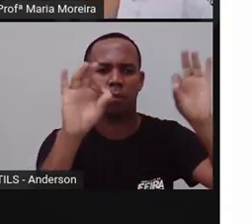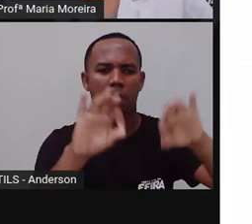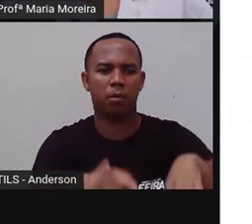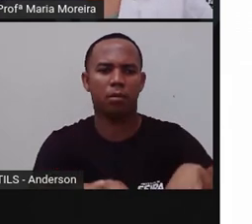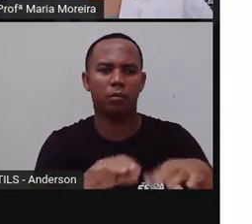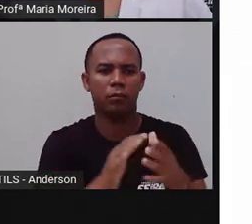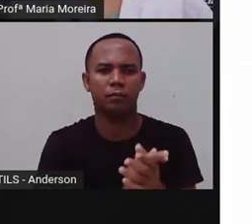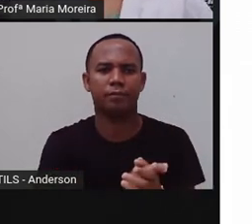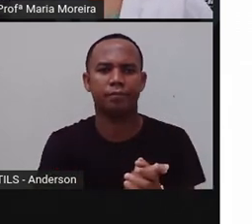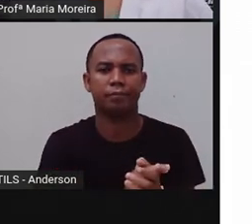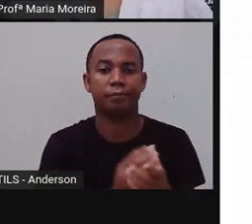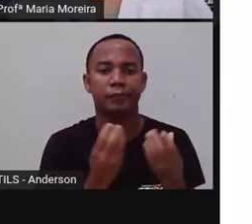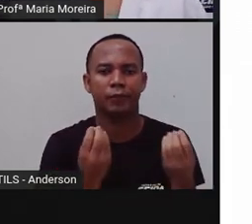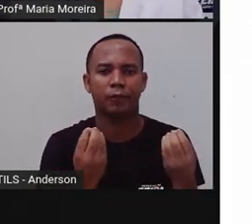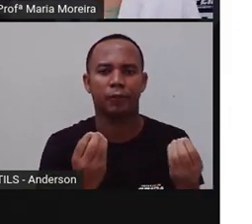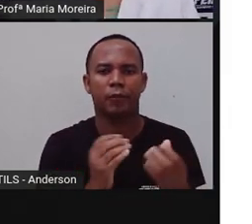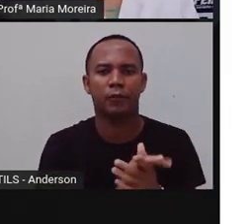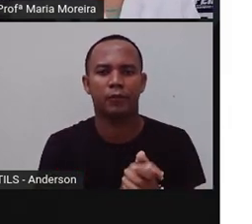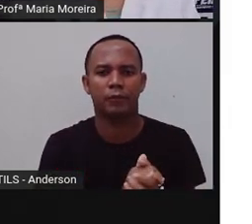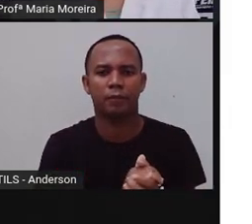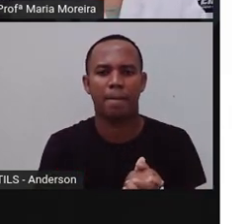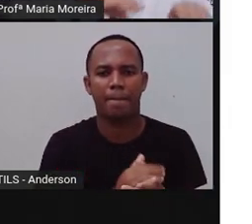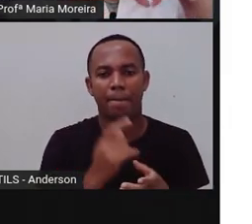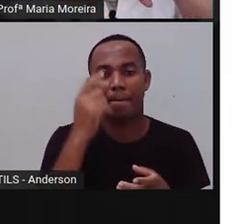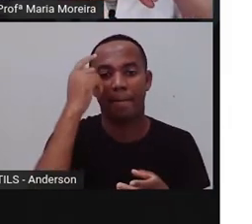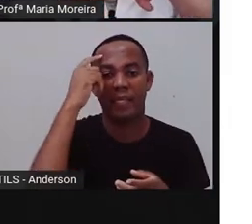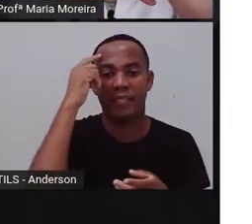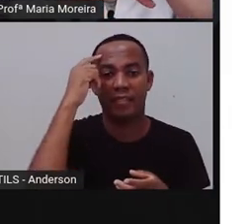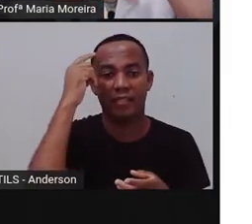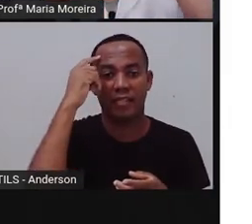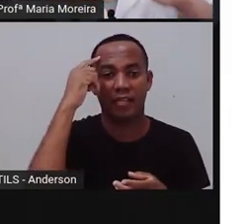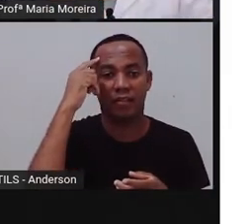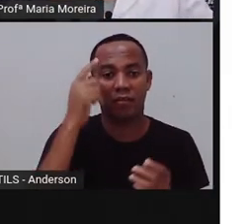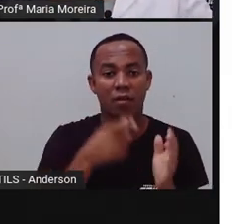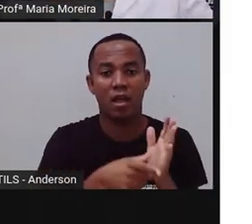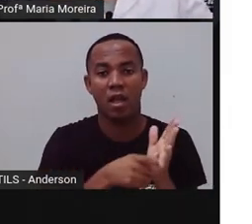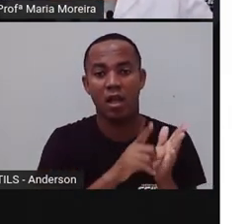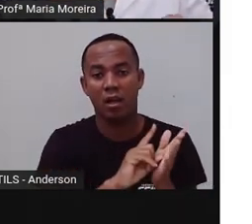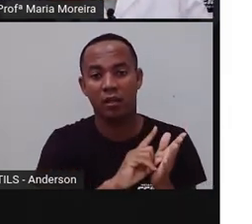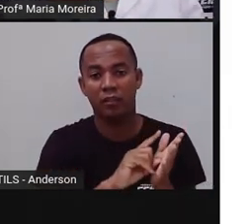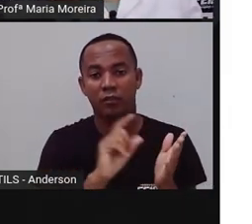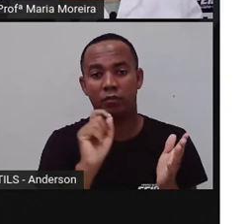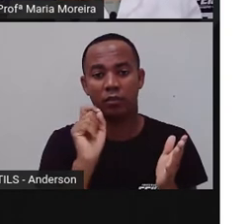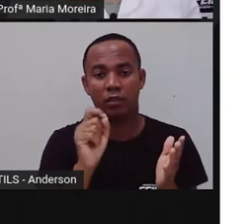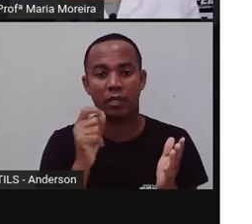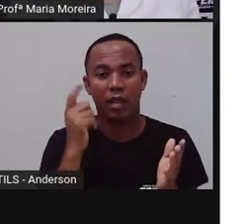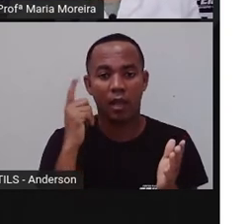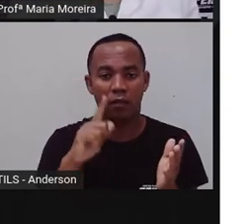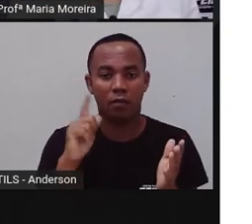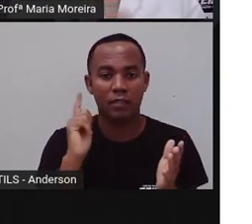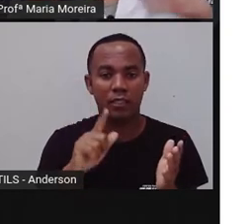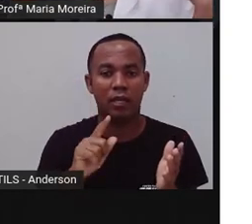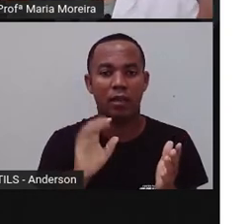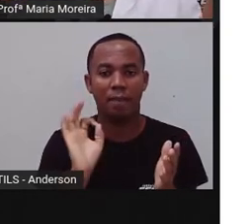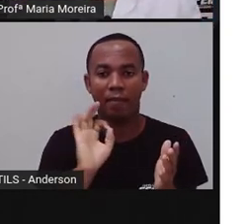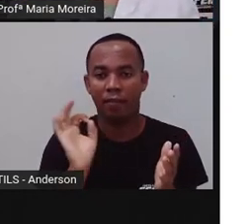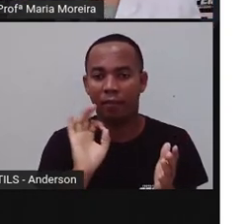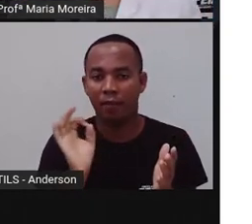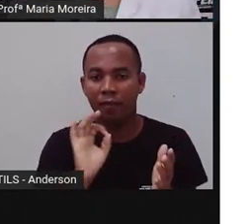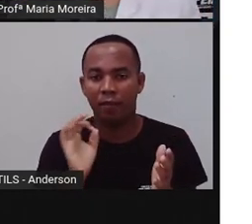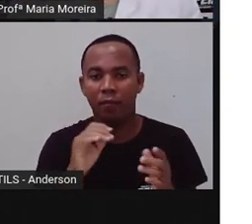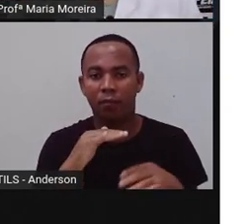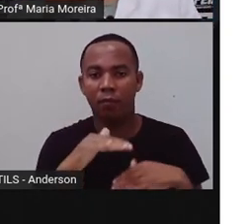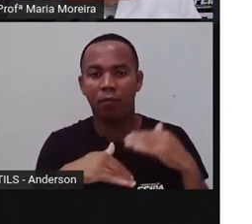A PRO acabou de falar, olha, quando é bem pensado, gera o quê? A igualdade. Quando não é bem pensado, acaba